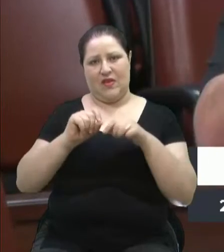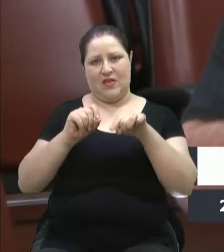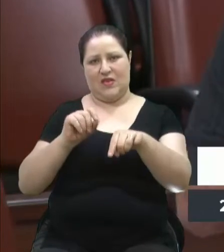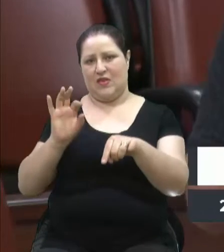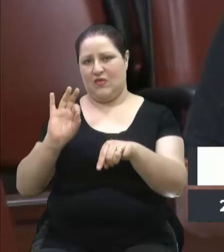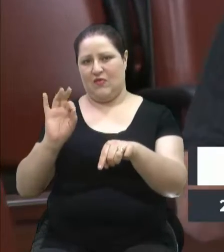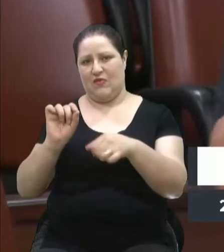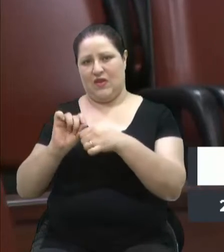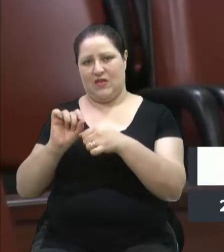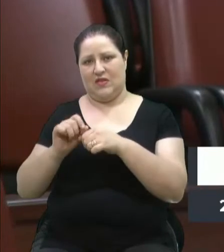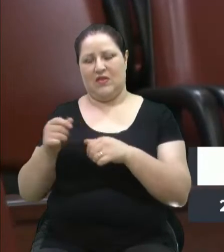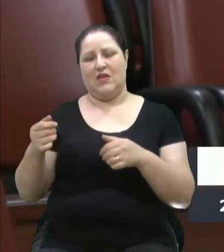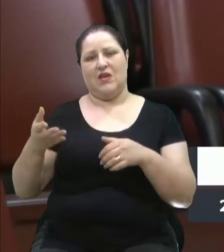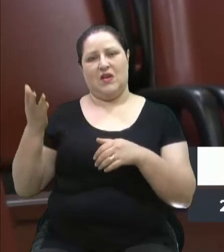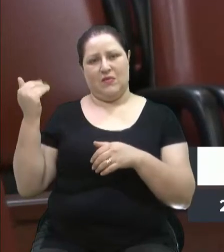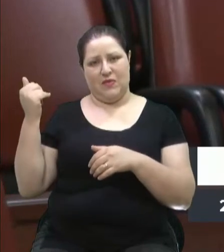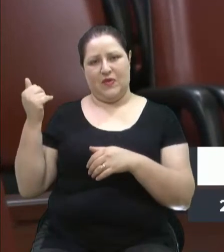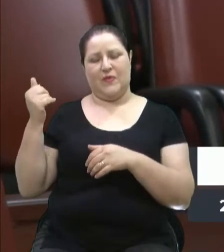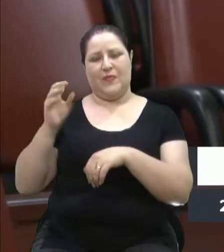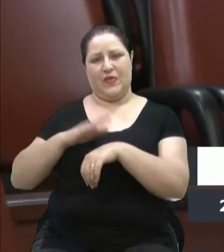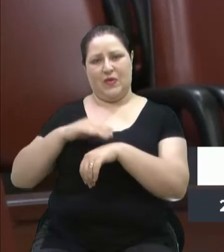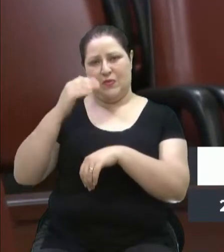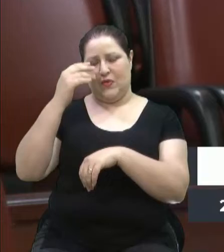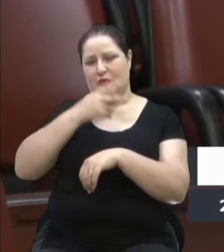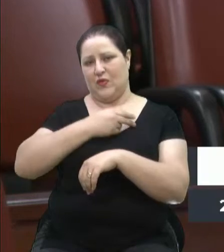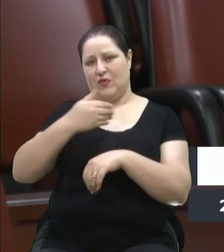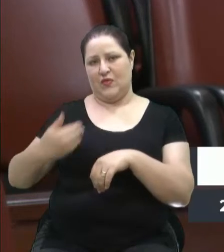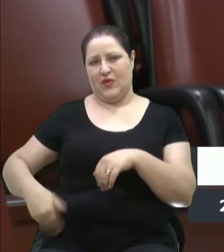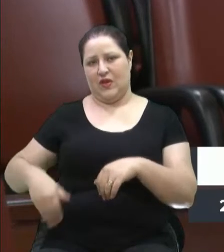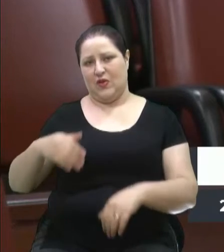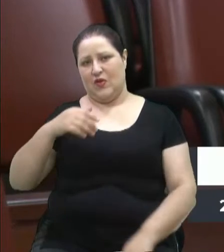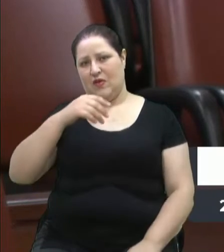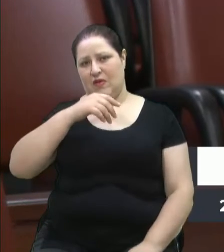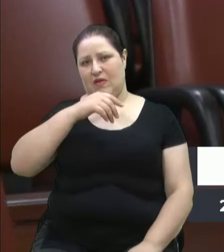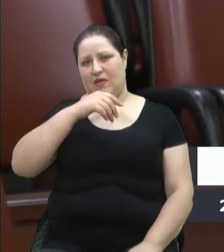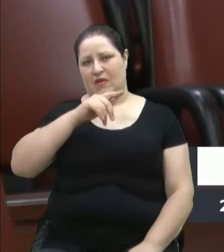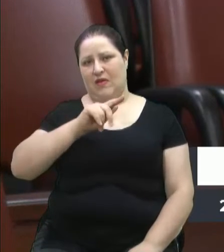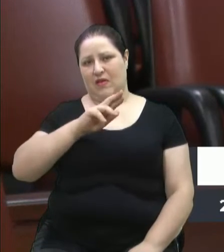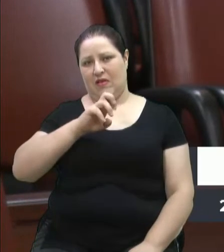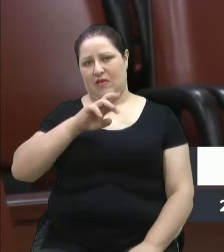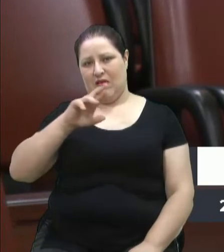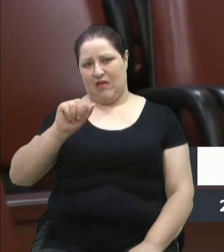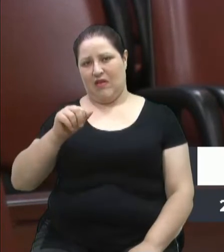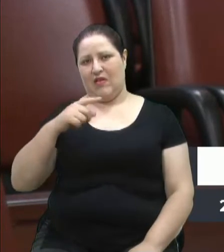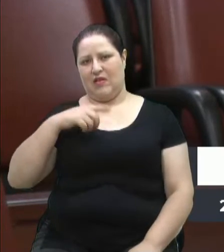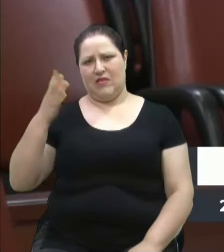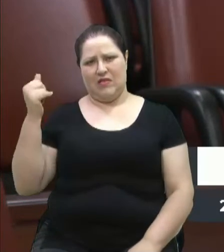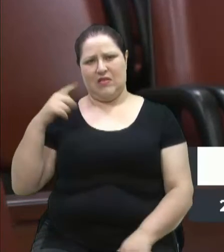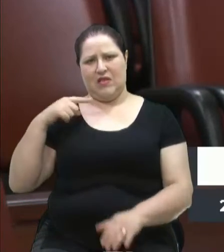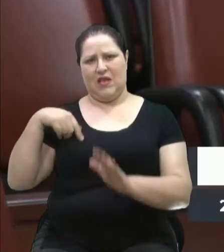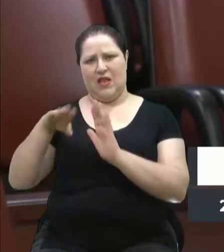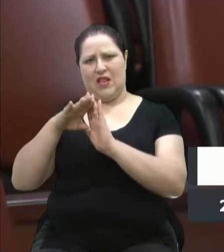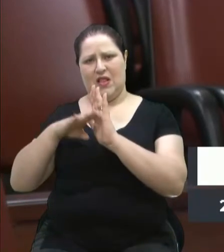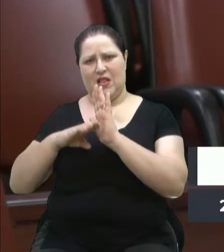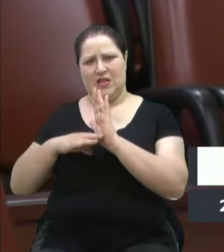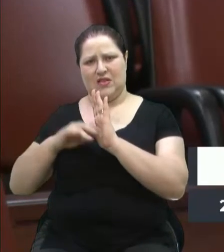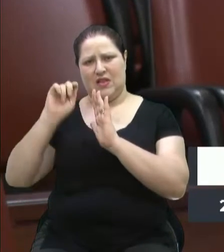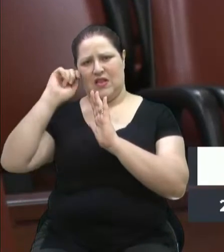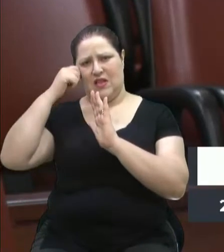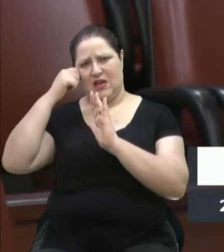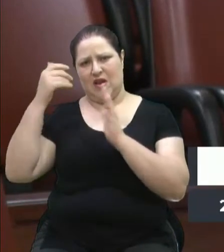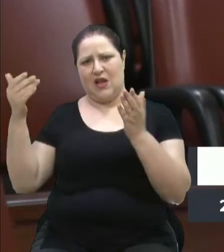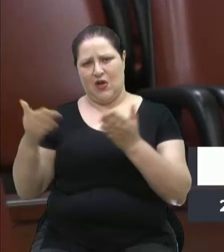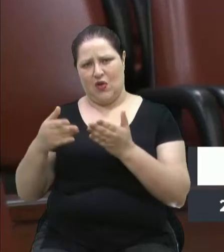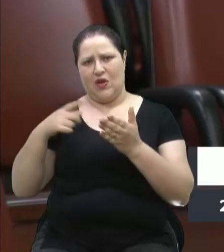Agora tem lista de prioridades. E vereadores sabem do eu estou falando. Porque, às vezes, se a gente consegue uma obra para terminar, a presidenta,